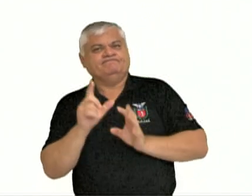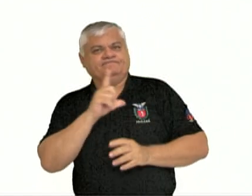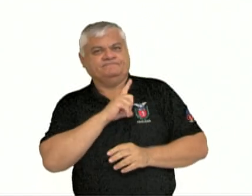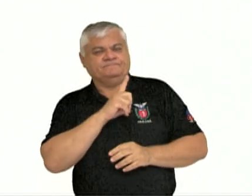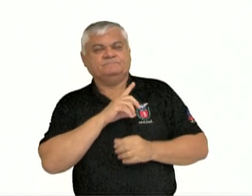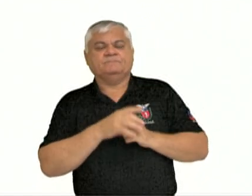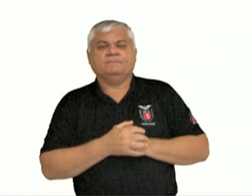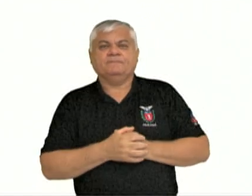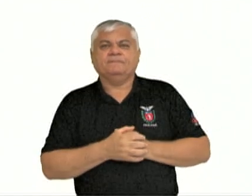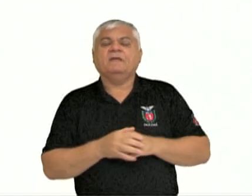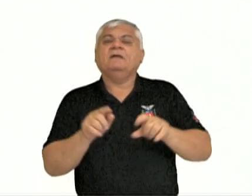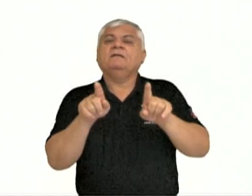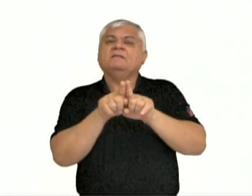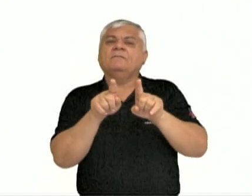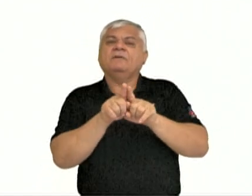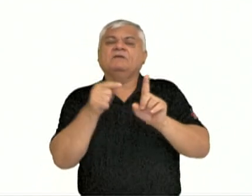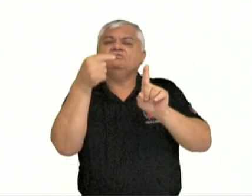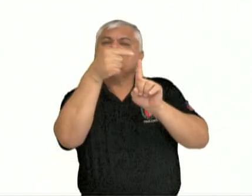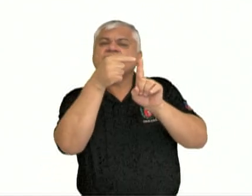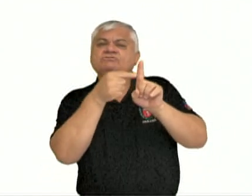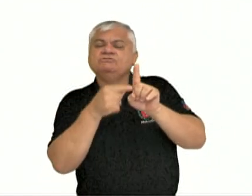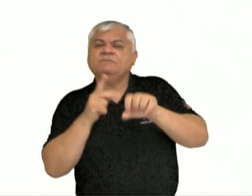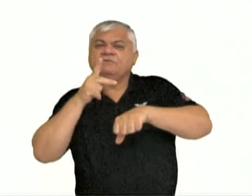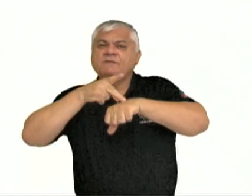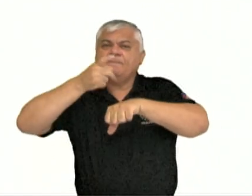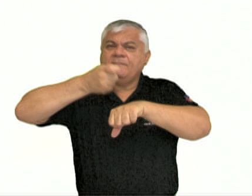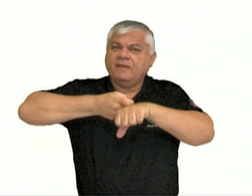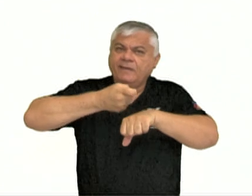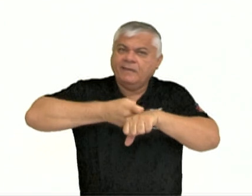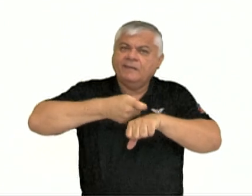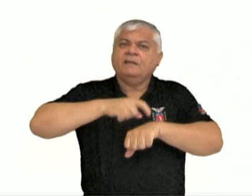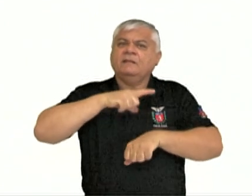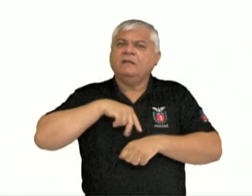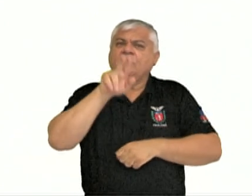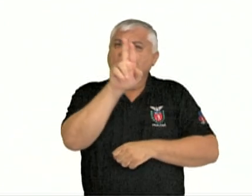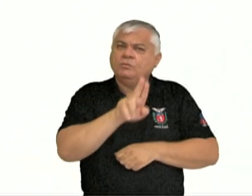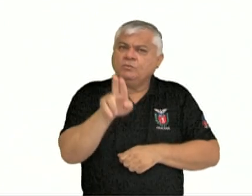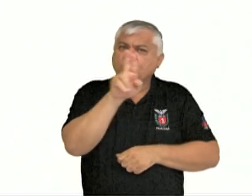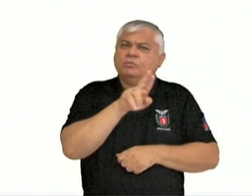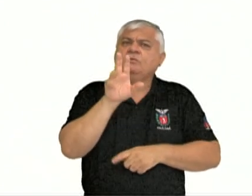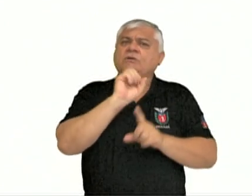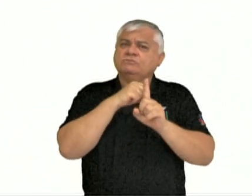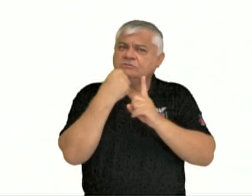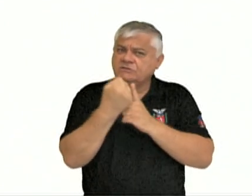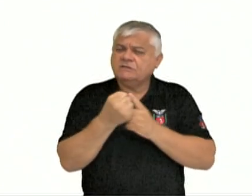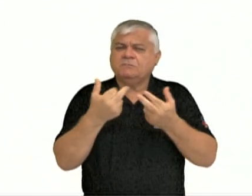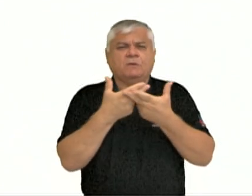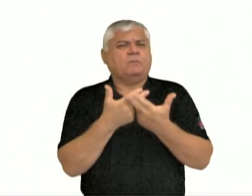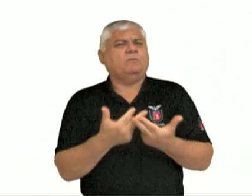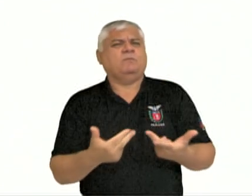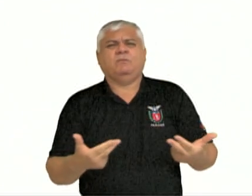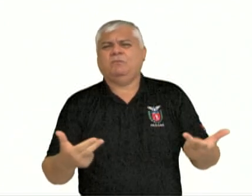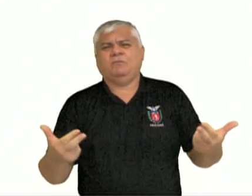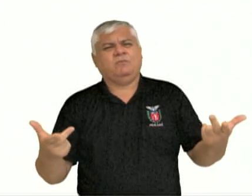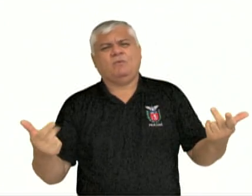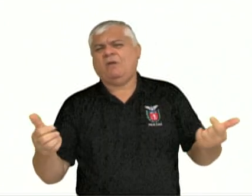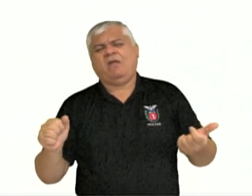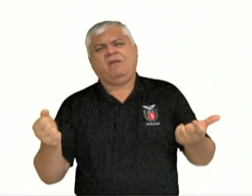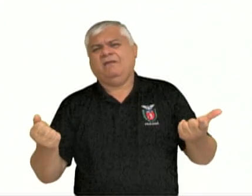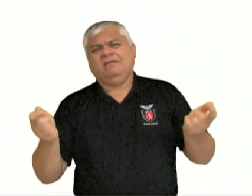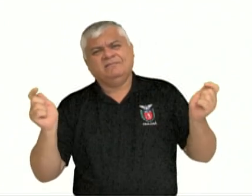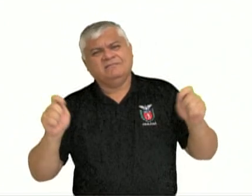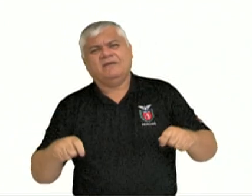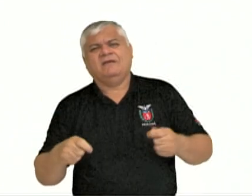da terra. Até mesmo os tipos de rochas disponíveis que são usados pela sociedade para diversas atividades,